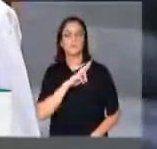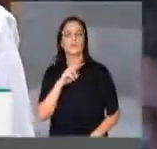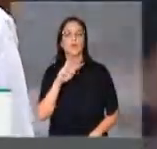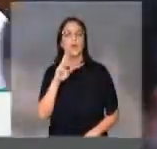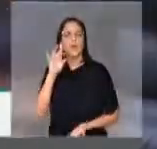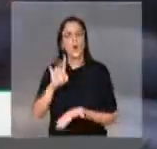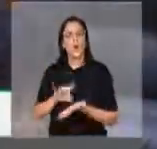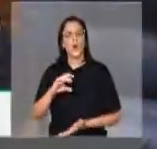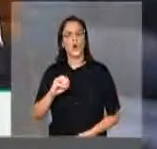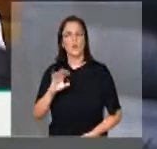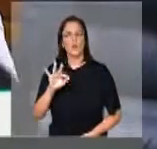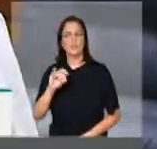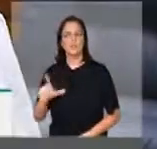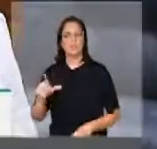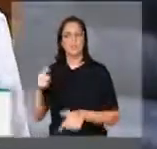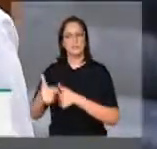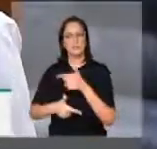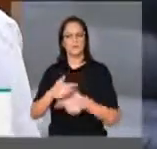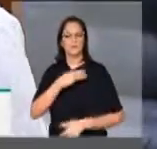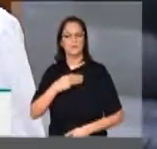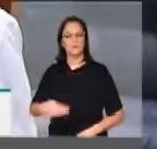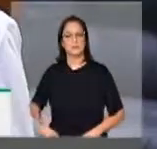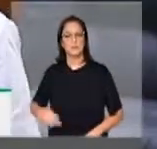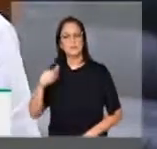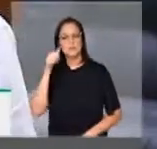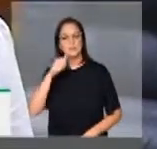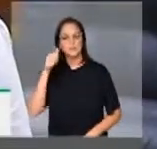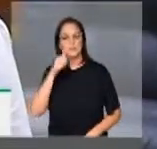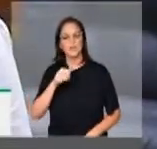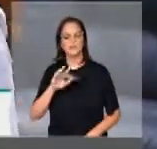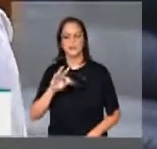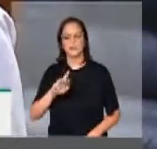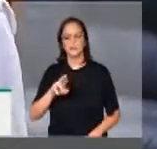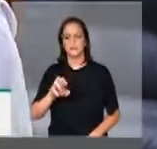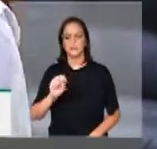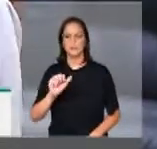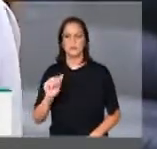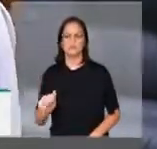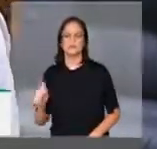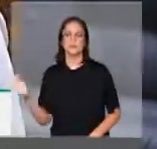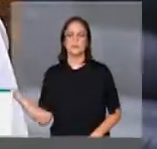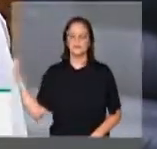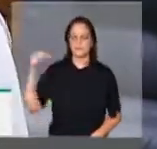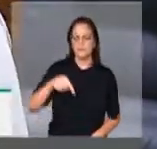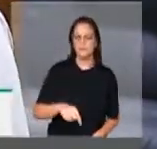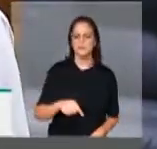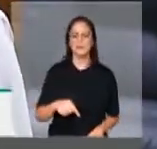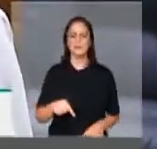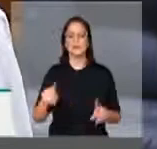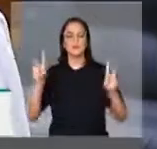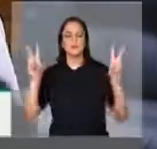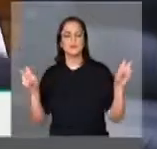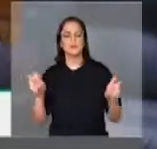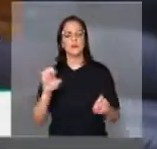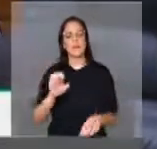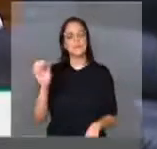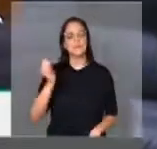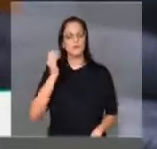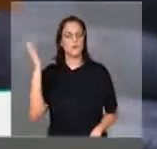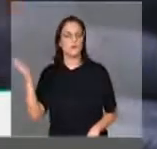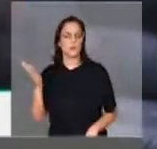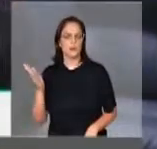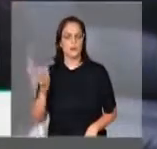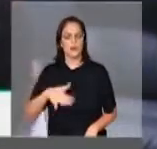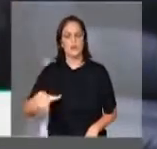uma missão oficial com a ministra Tereza Cristina, estivemos na Asa em três países para que a gente visse a questão da exportação para o